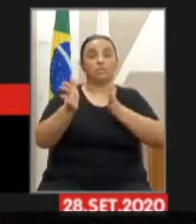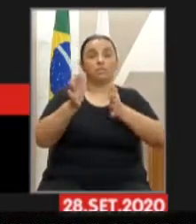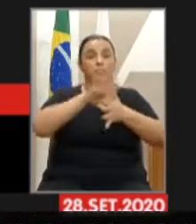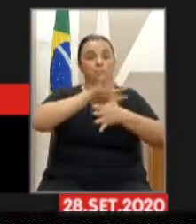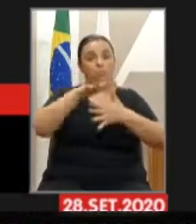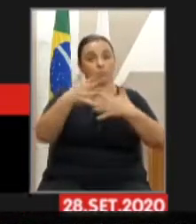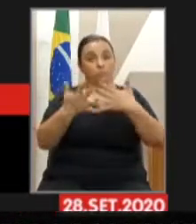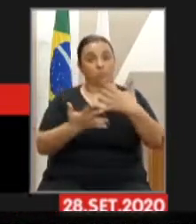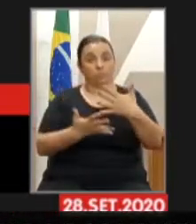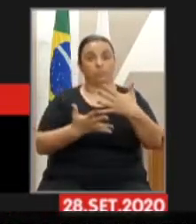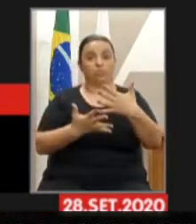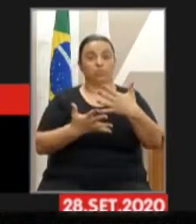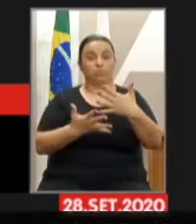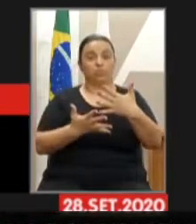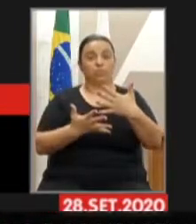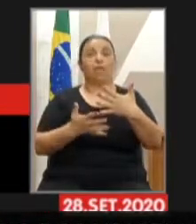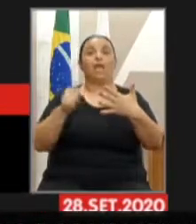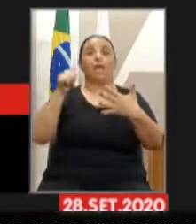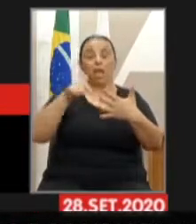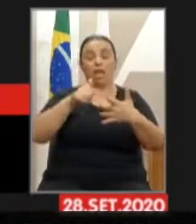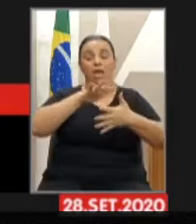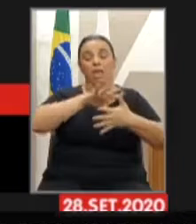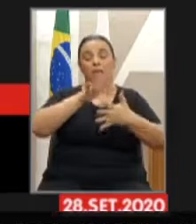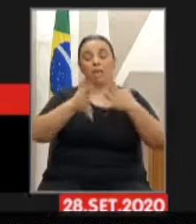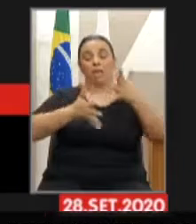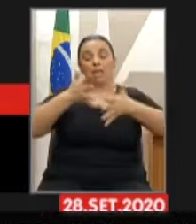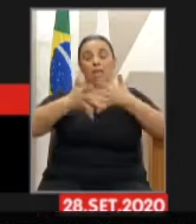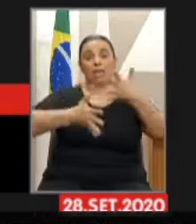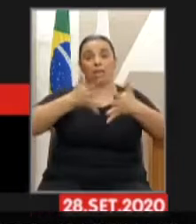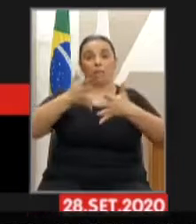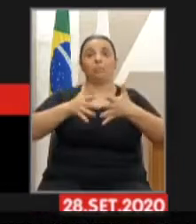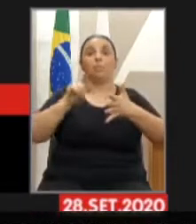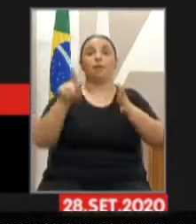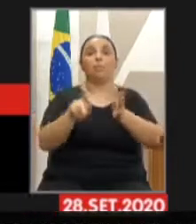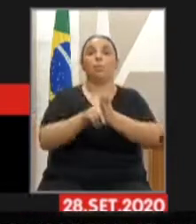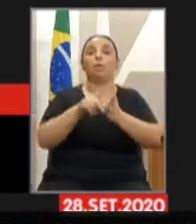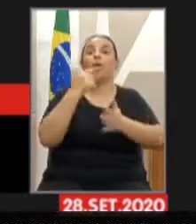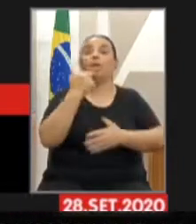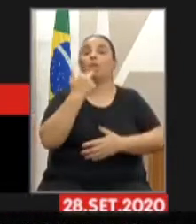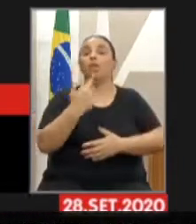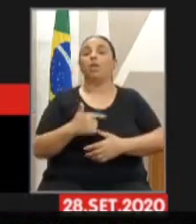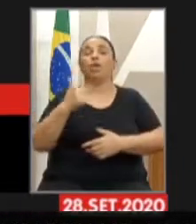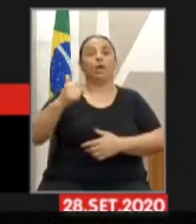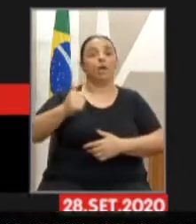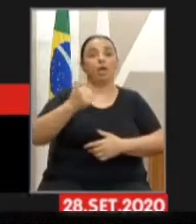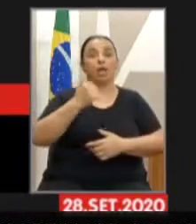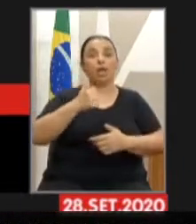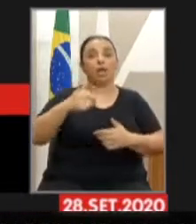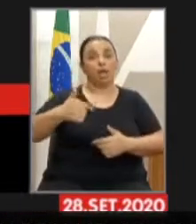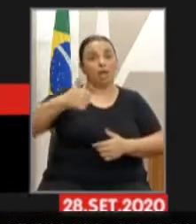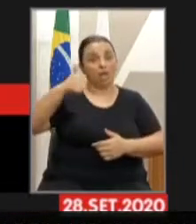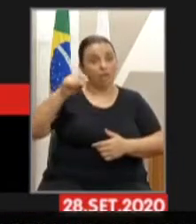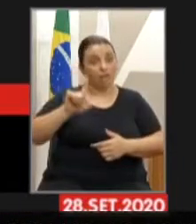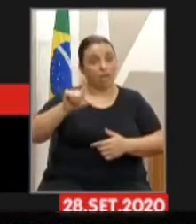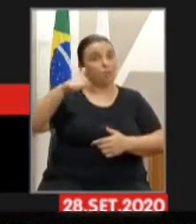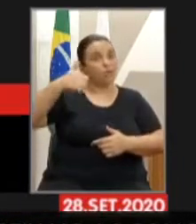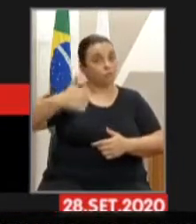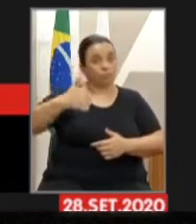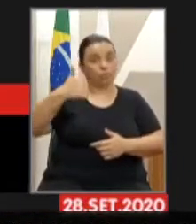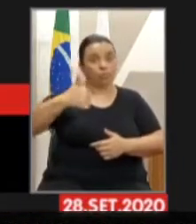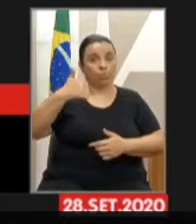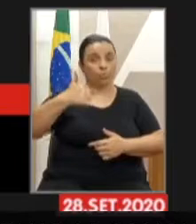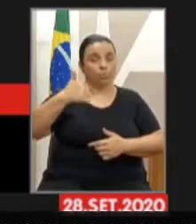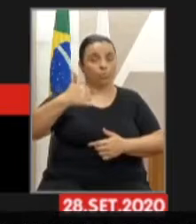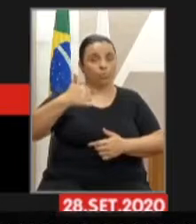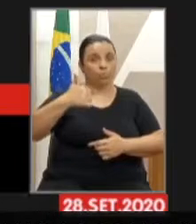sua língua materna. Há legislações de cumprimento na garantia de direitos das pessoas surdas em sua comunidade. A